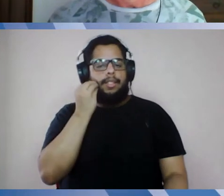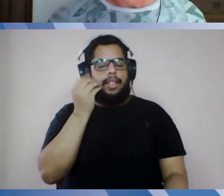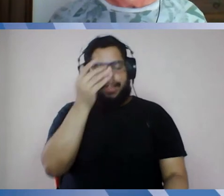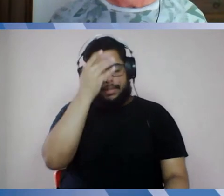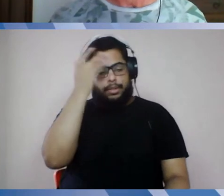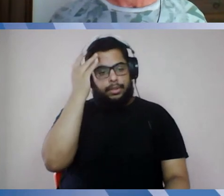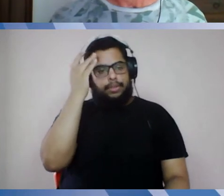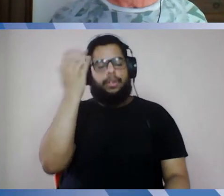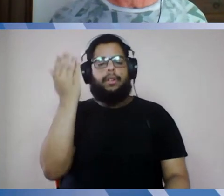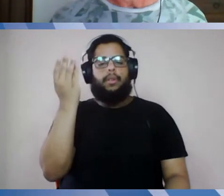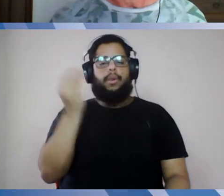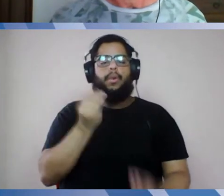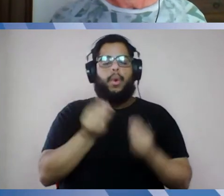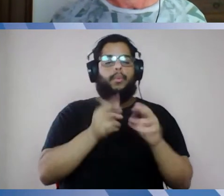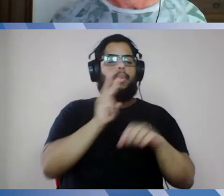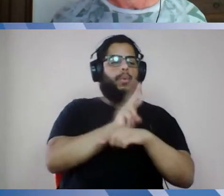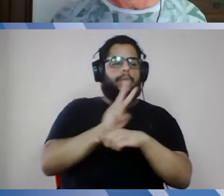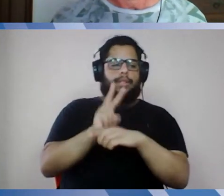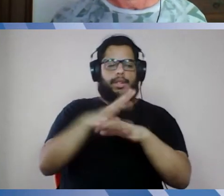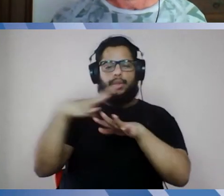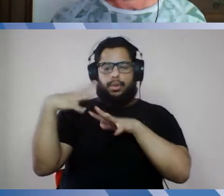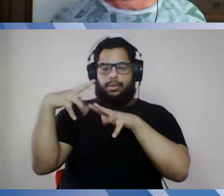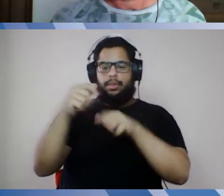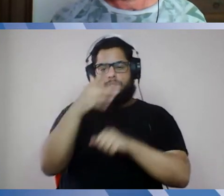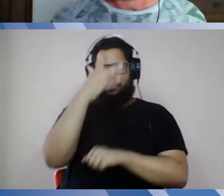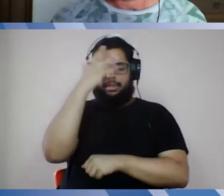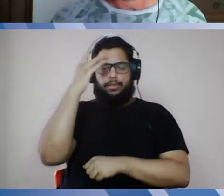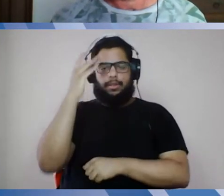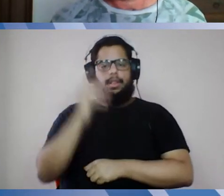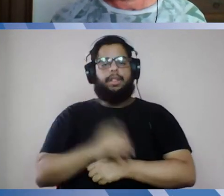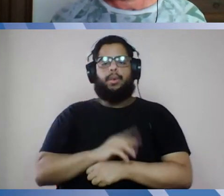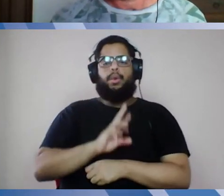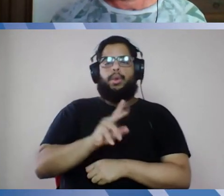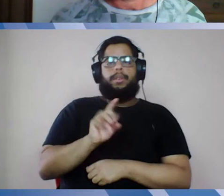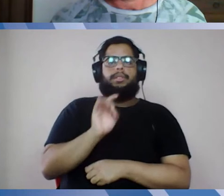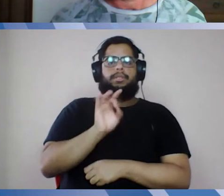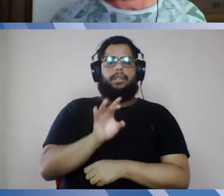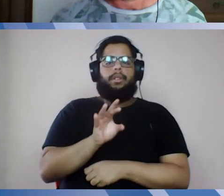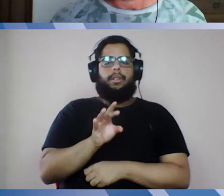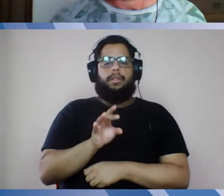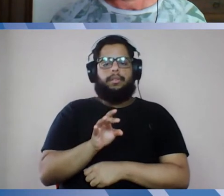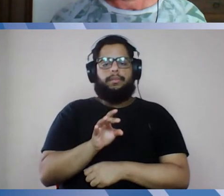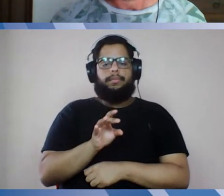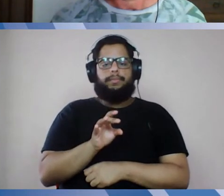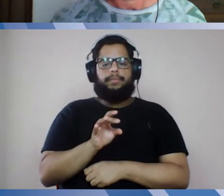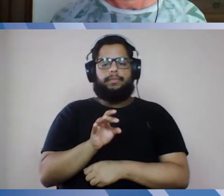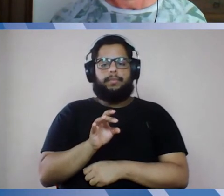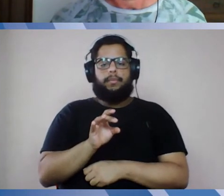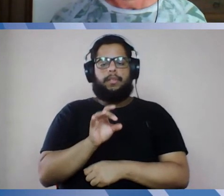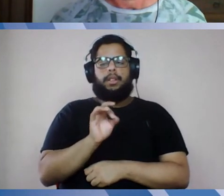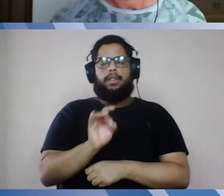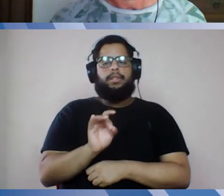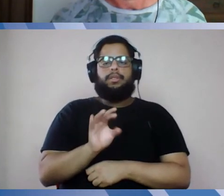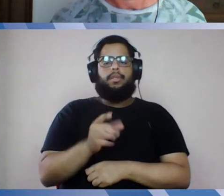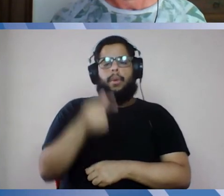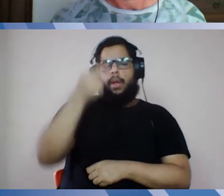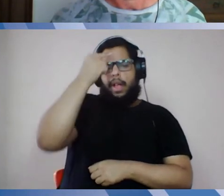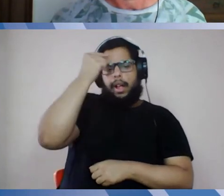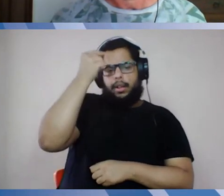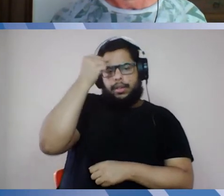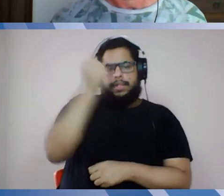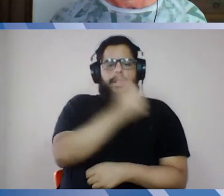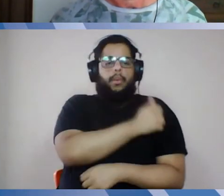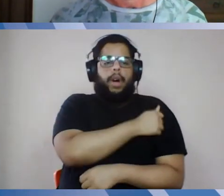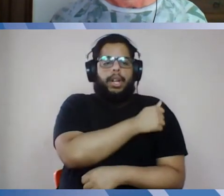da limpeza? Como cuidarmos do apoio? Então, não é somente na ponta da graduação que é extremamente